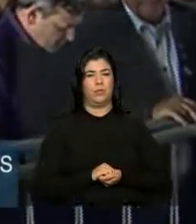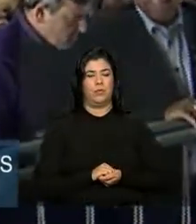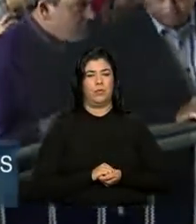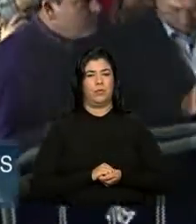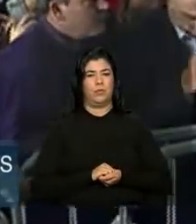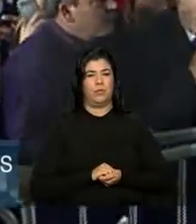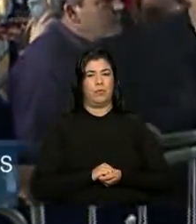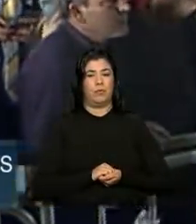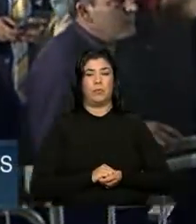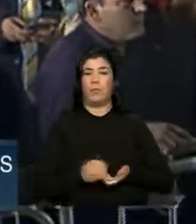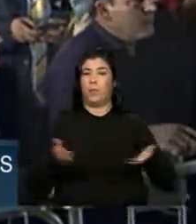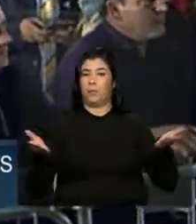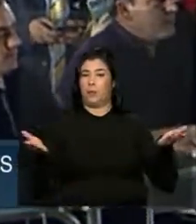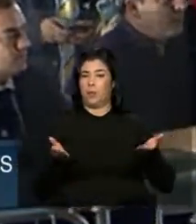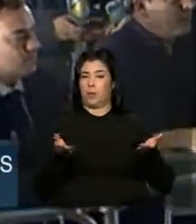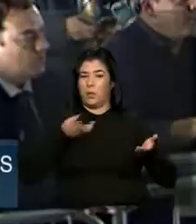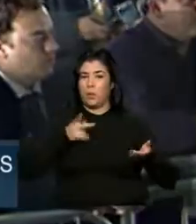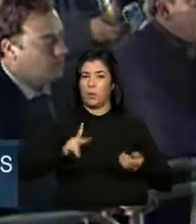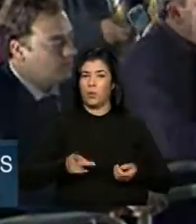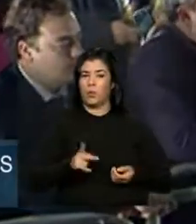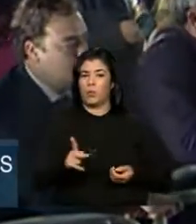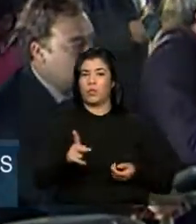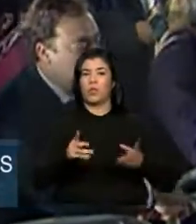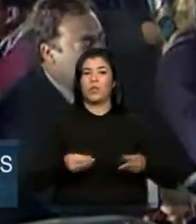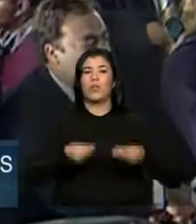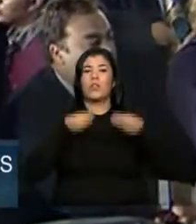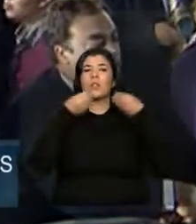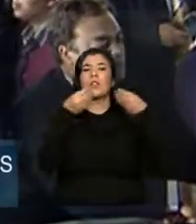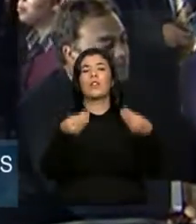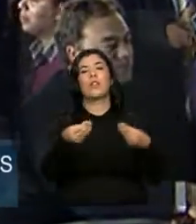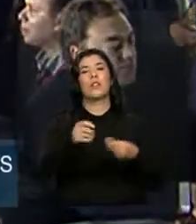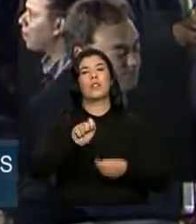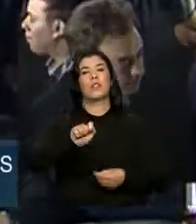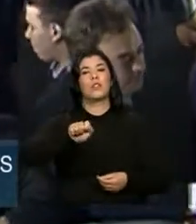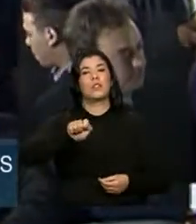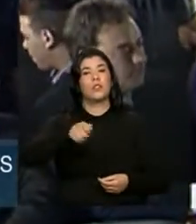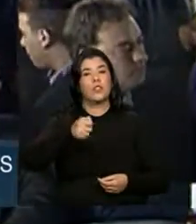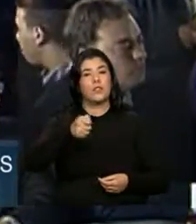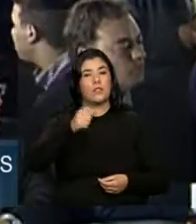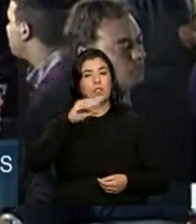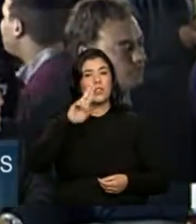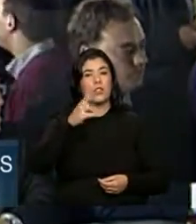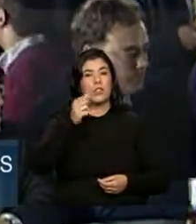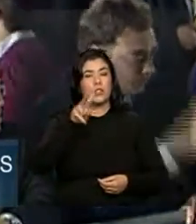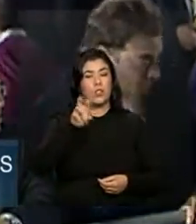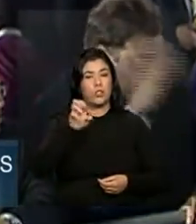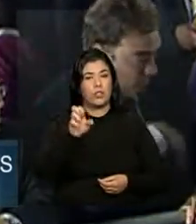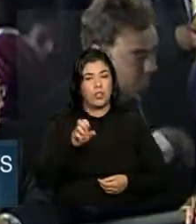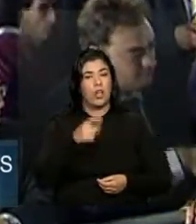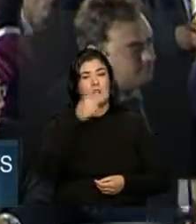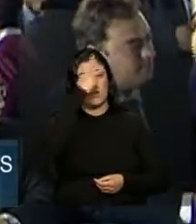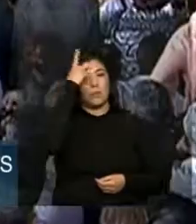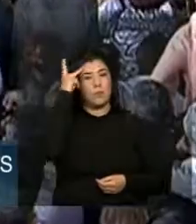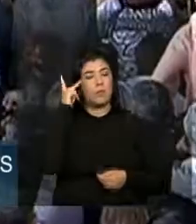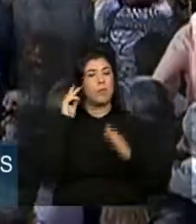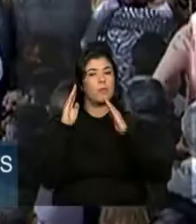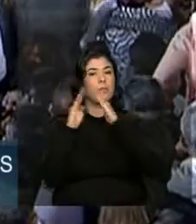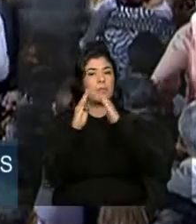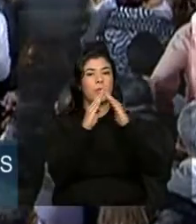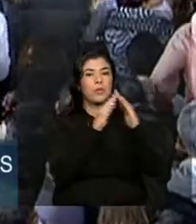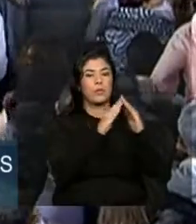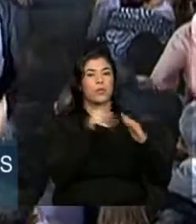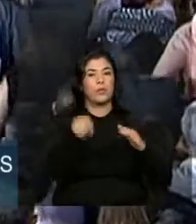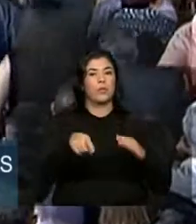Nesse momento, procederemos à entrega das chaves de unidades habitacionais aos moradores do Residencial Bela